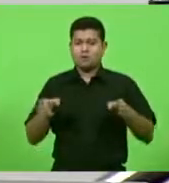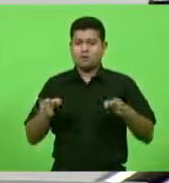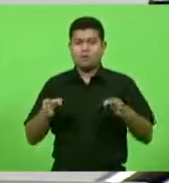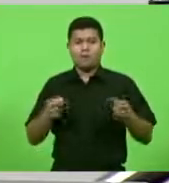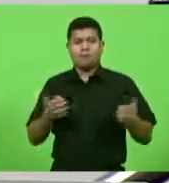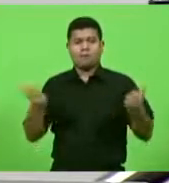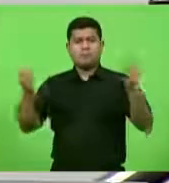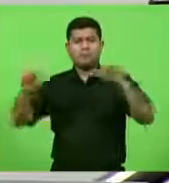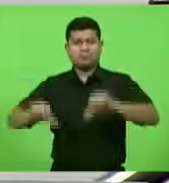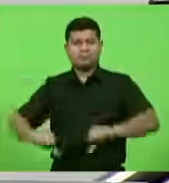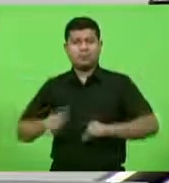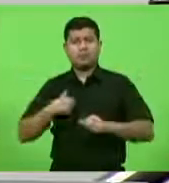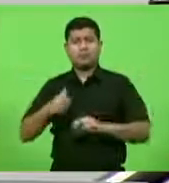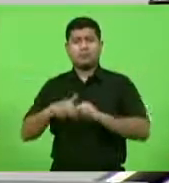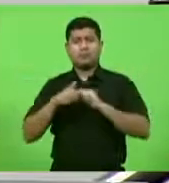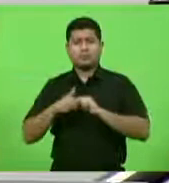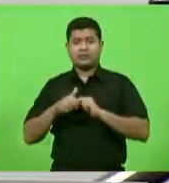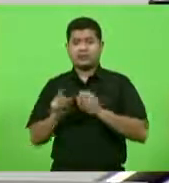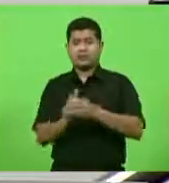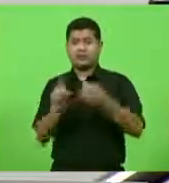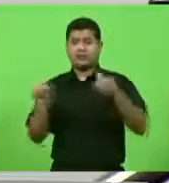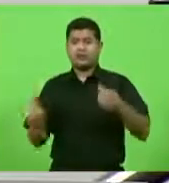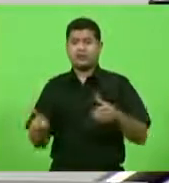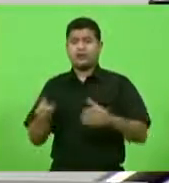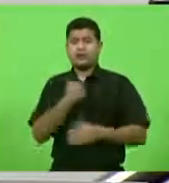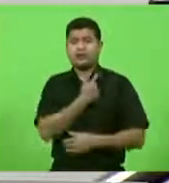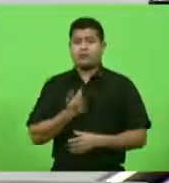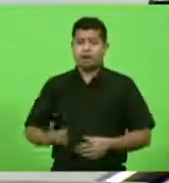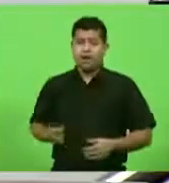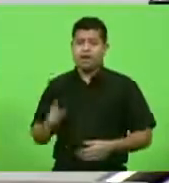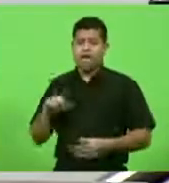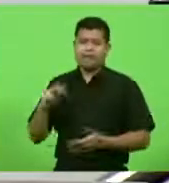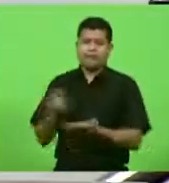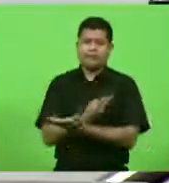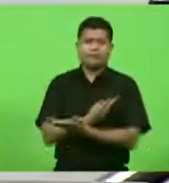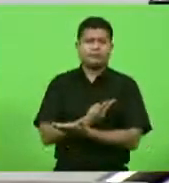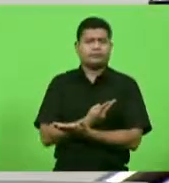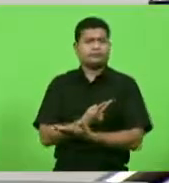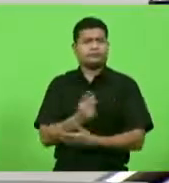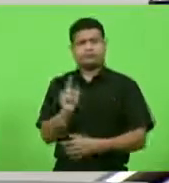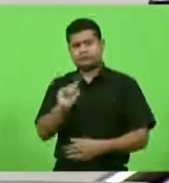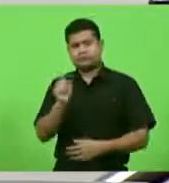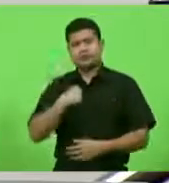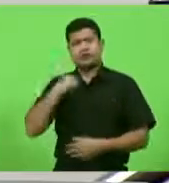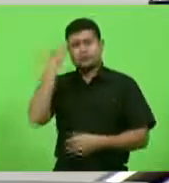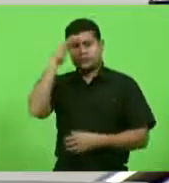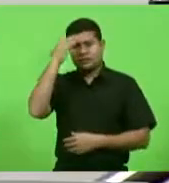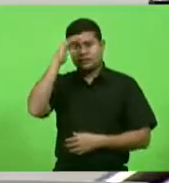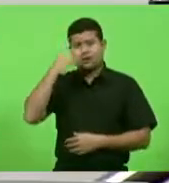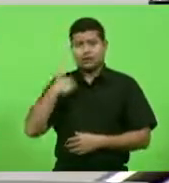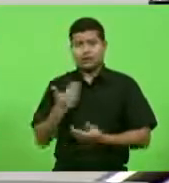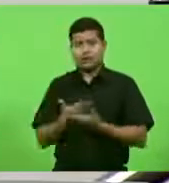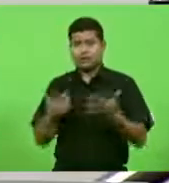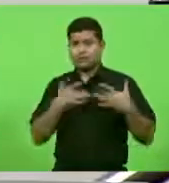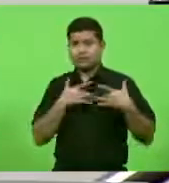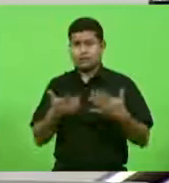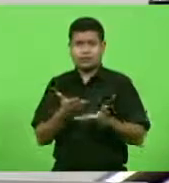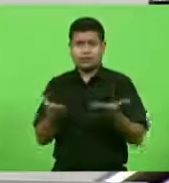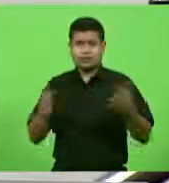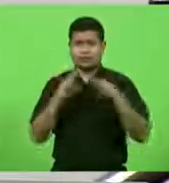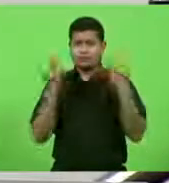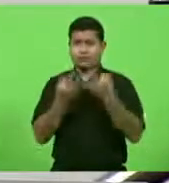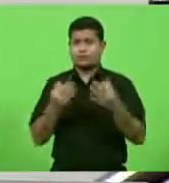e que por isso afastar um governador seria um erro eu entendo e sou solidário às famílias que sofrem e